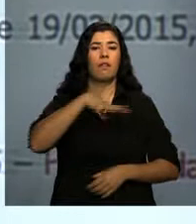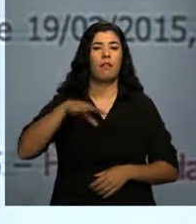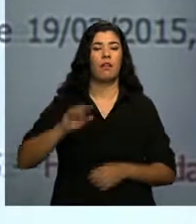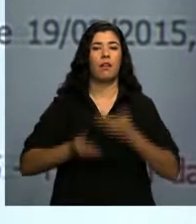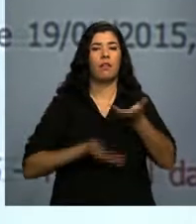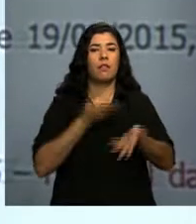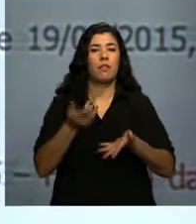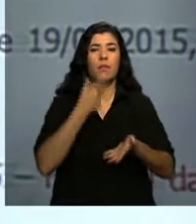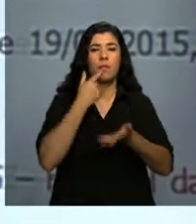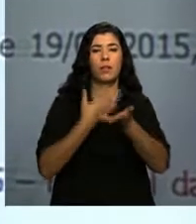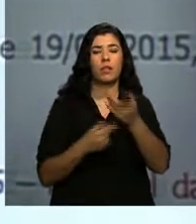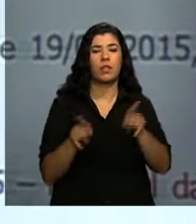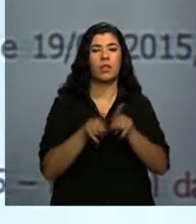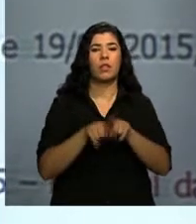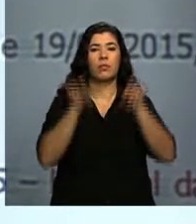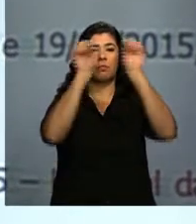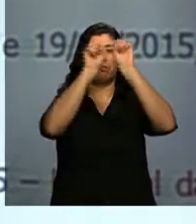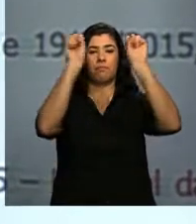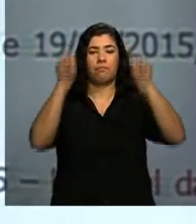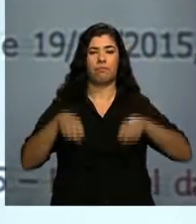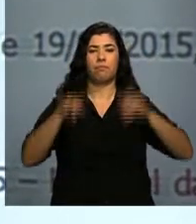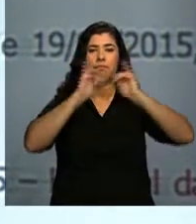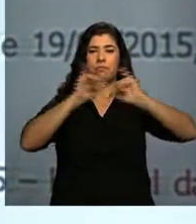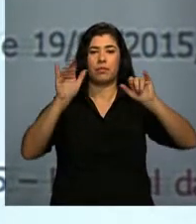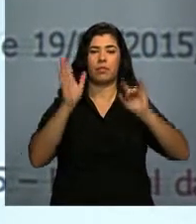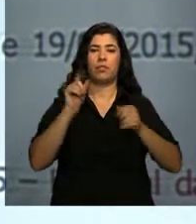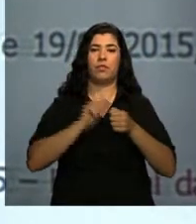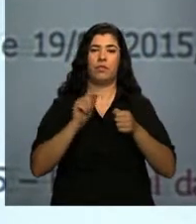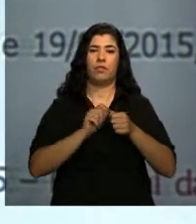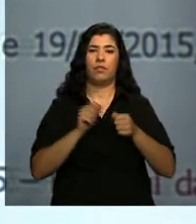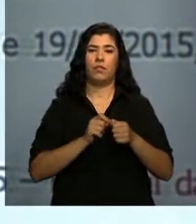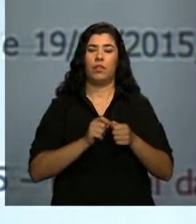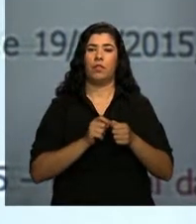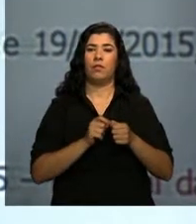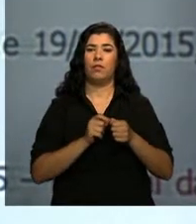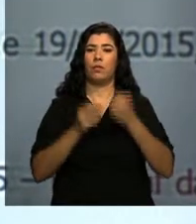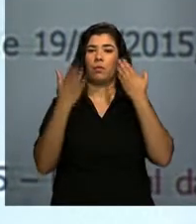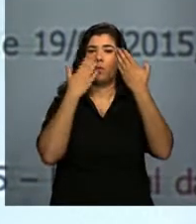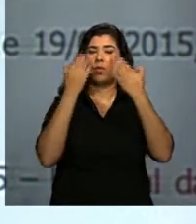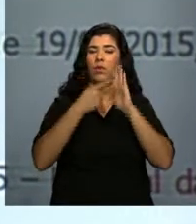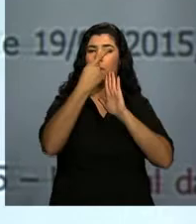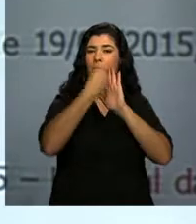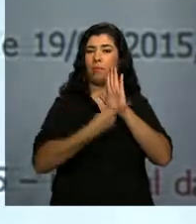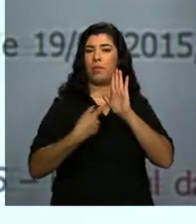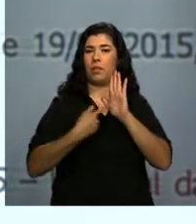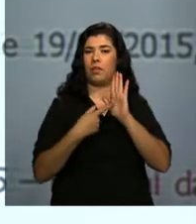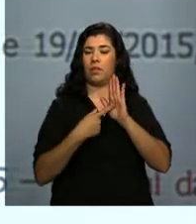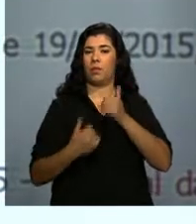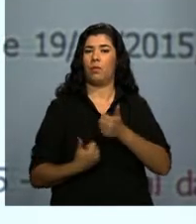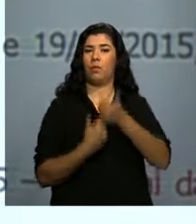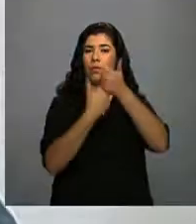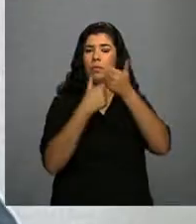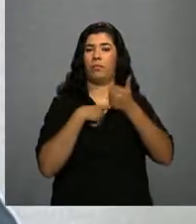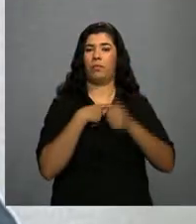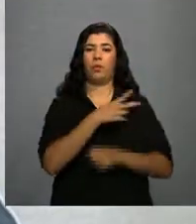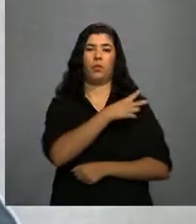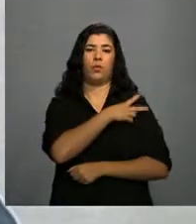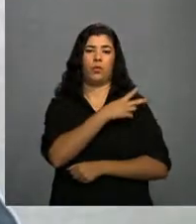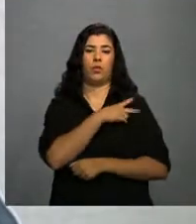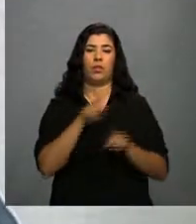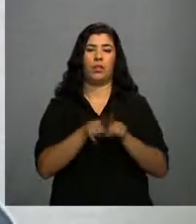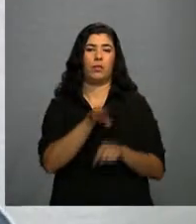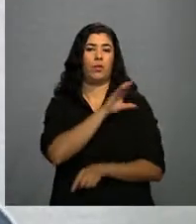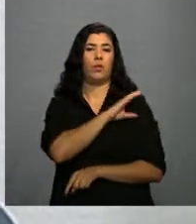necessidade de um sistema informatizado. Foi feita a parametrização do sistema, com o apoio da área técnica de hemoterapia da